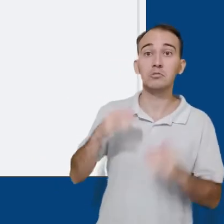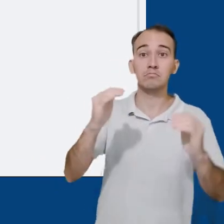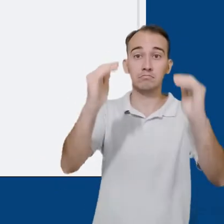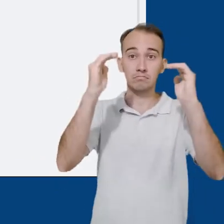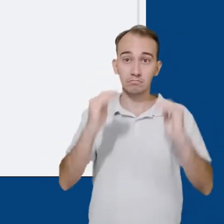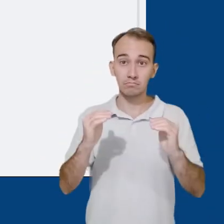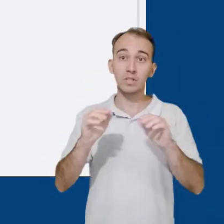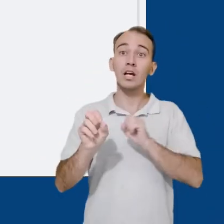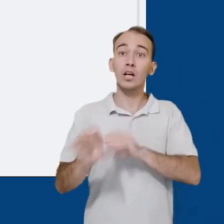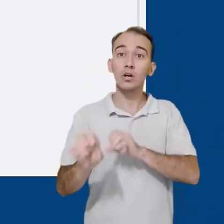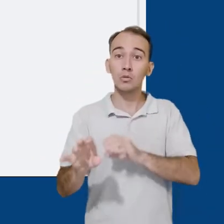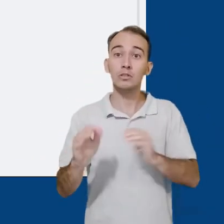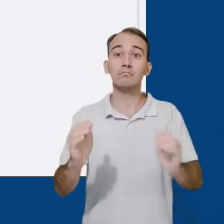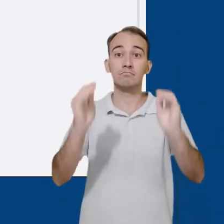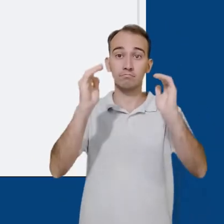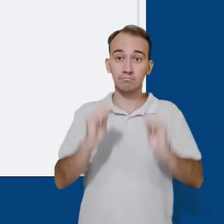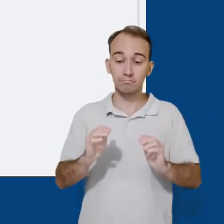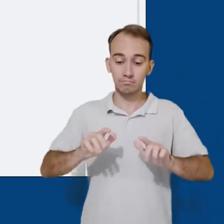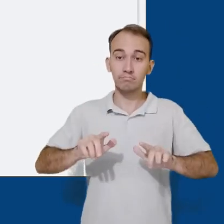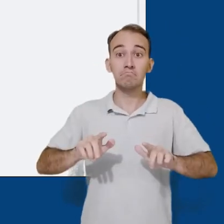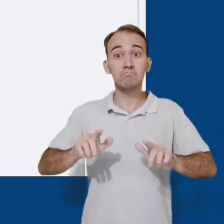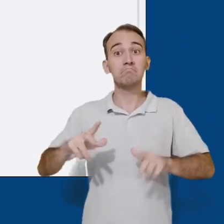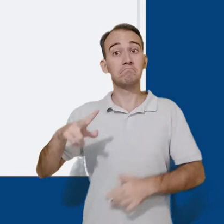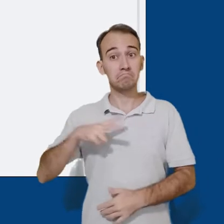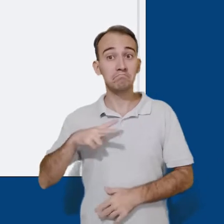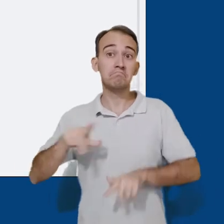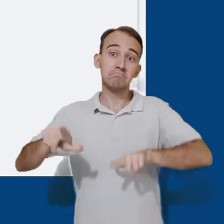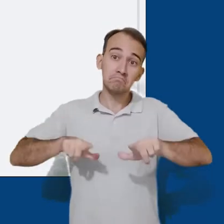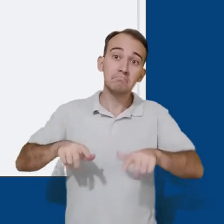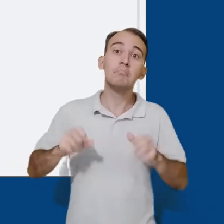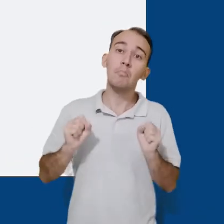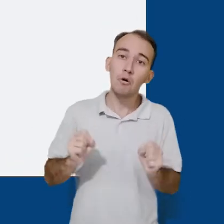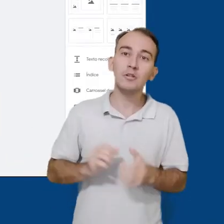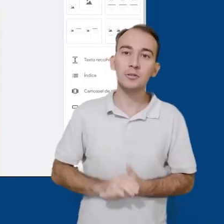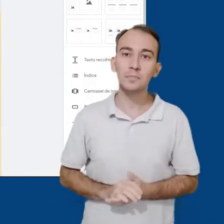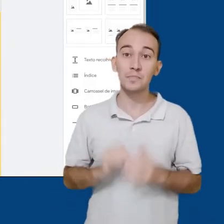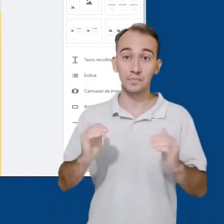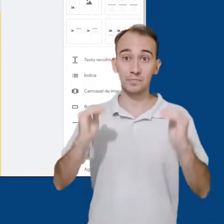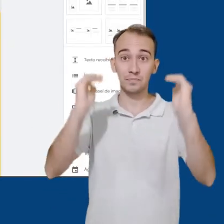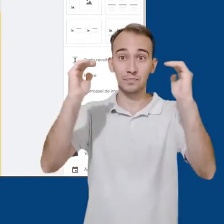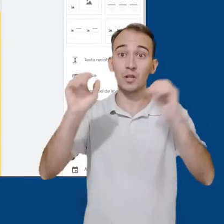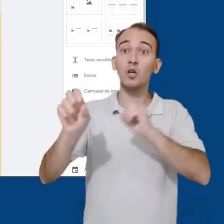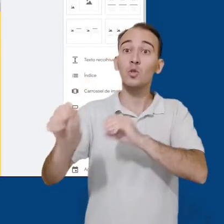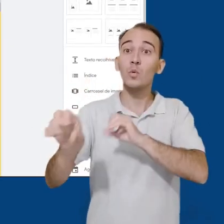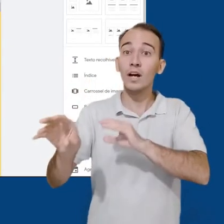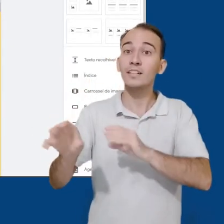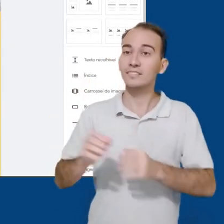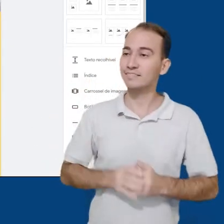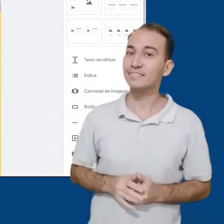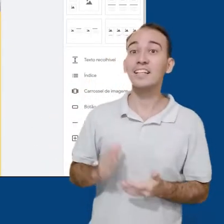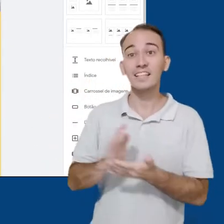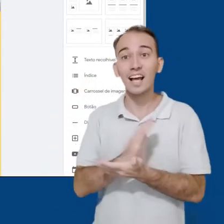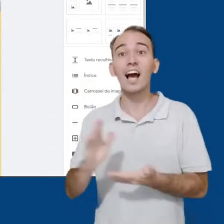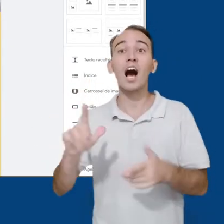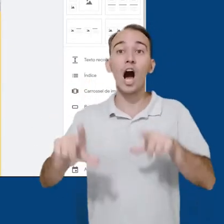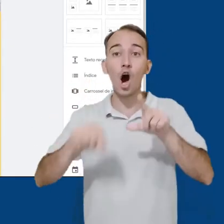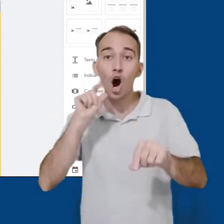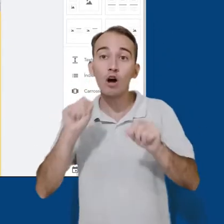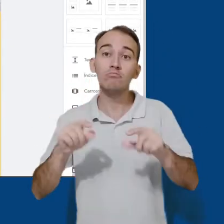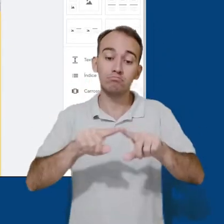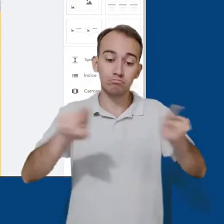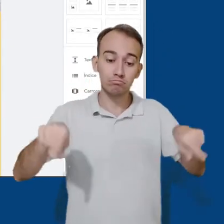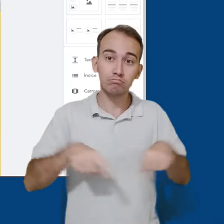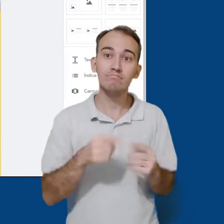educação. Selecionaremos no tema educação o modelo turma para conhecermos as ferramentas. Na barra superior à